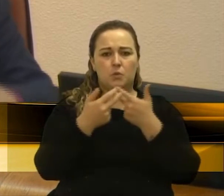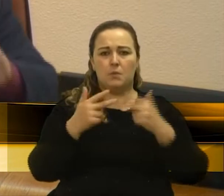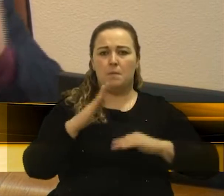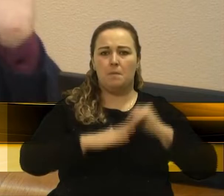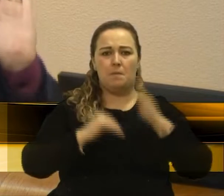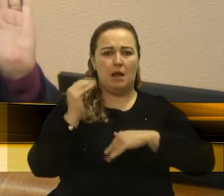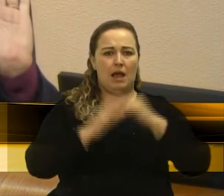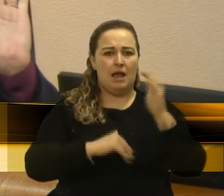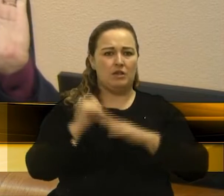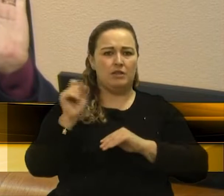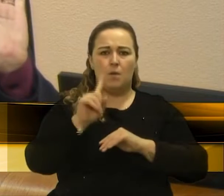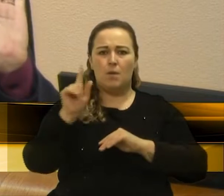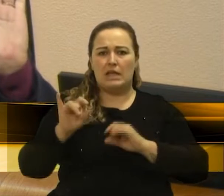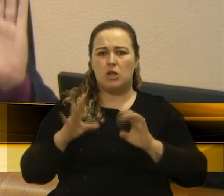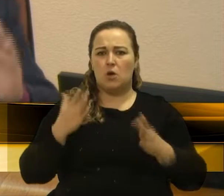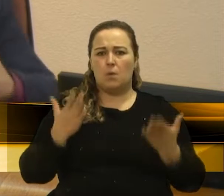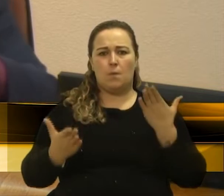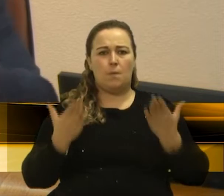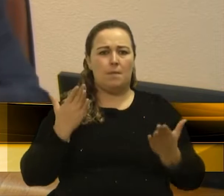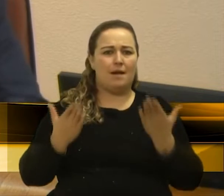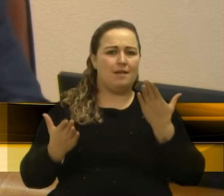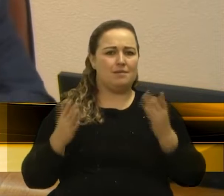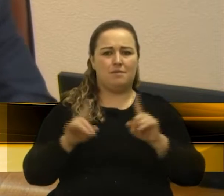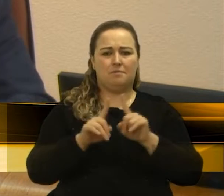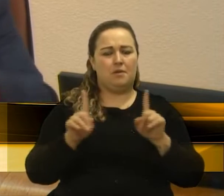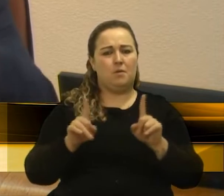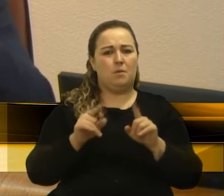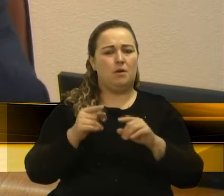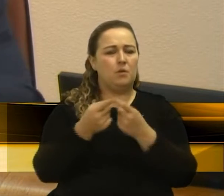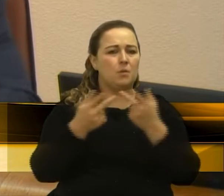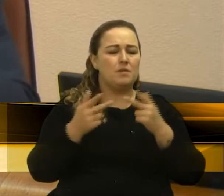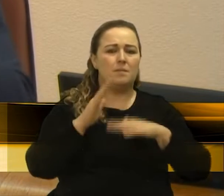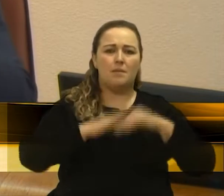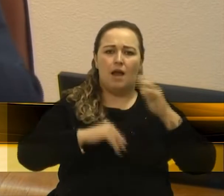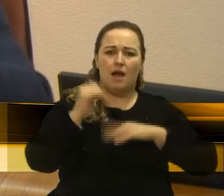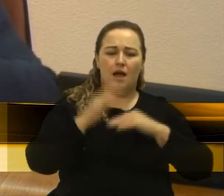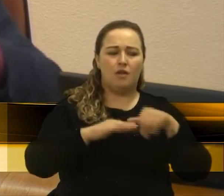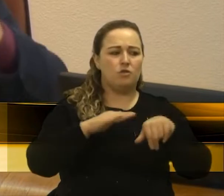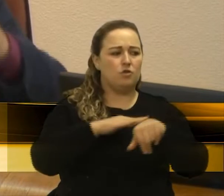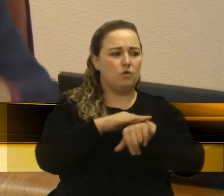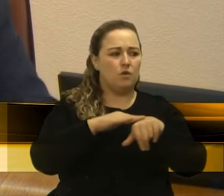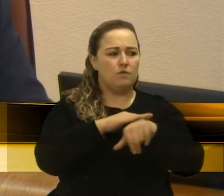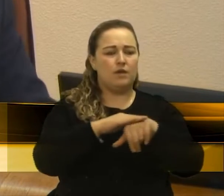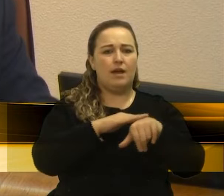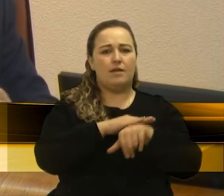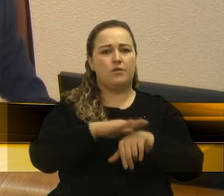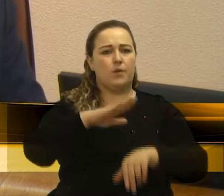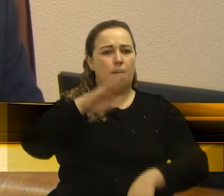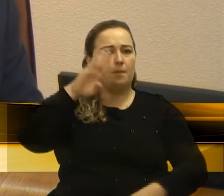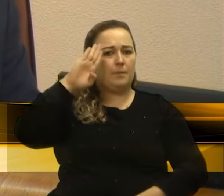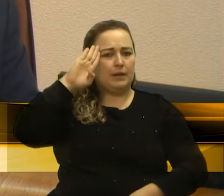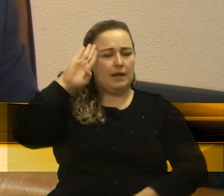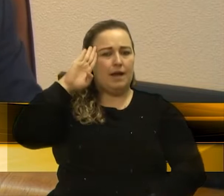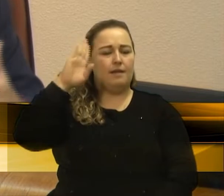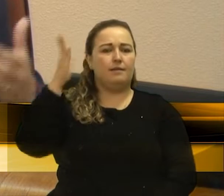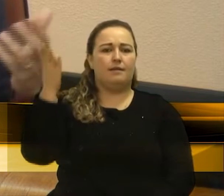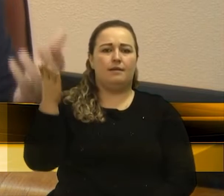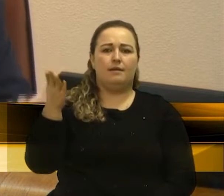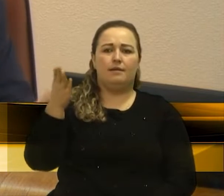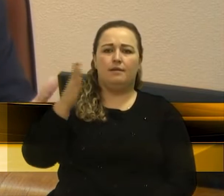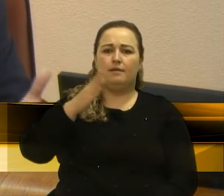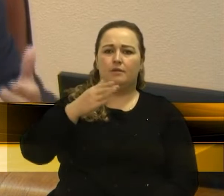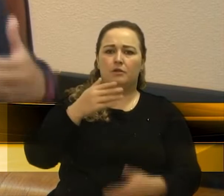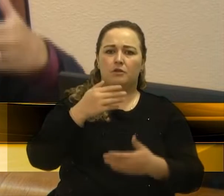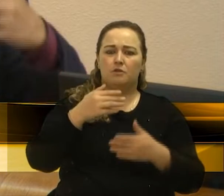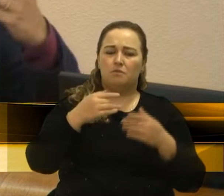nem fazendo comparação com o governo anterior, questões práticas de diálogo com a Brigada Militar, com o diálogo com as outras corporações. Então, com